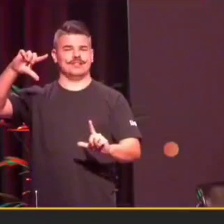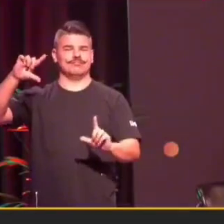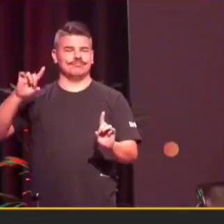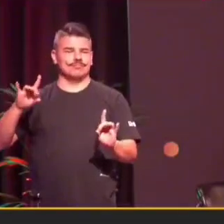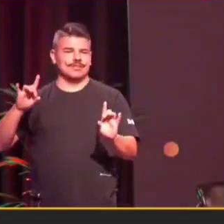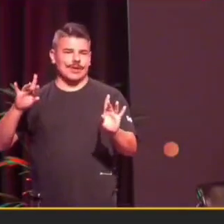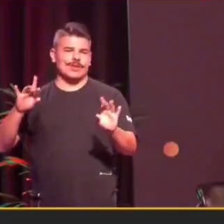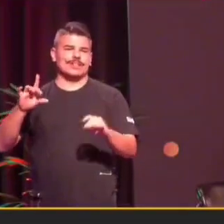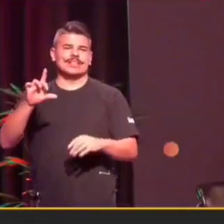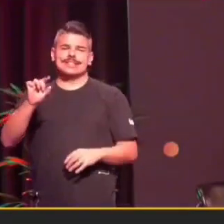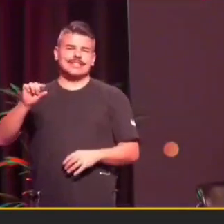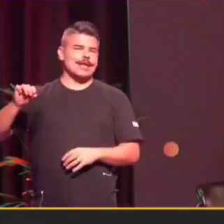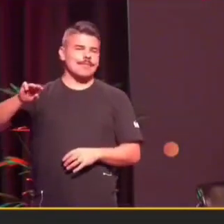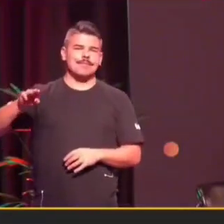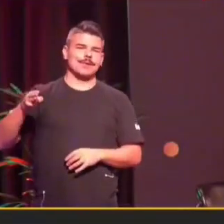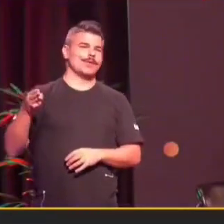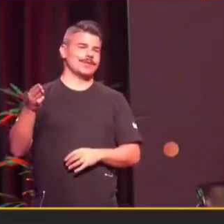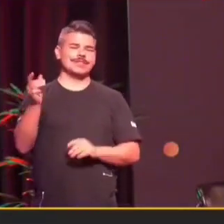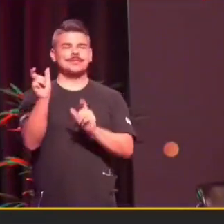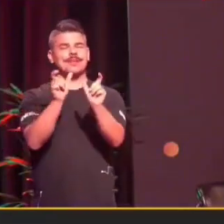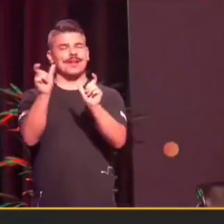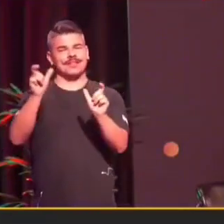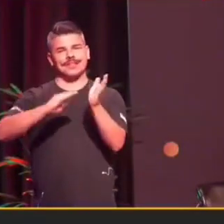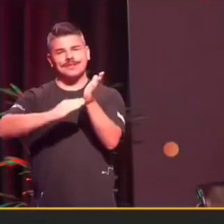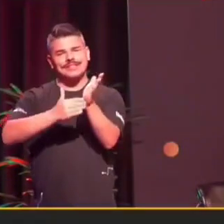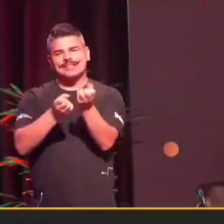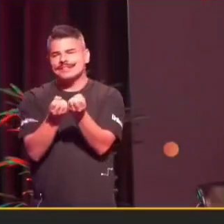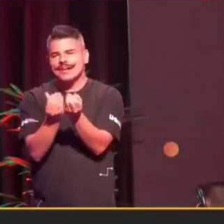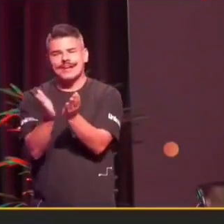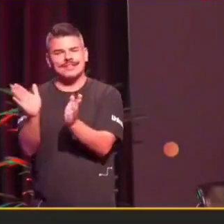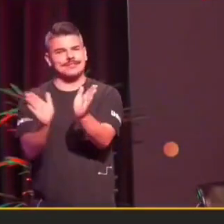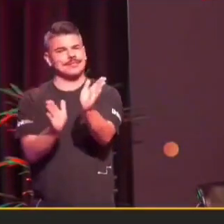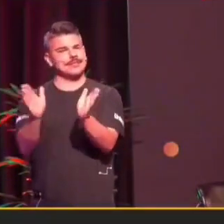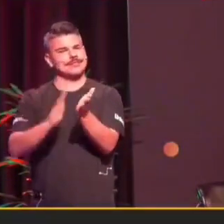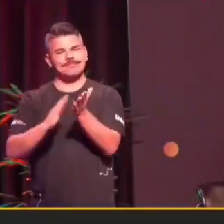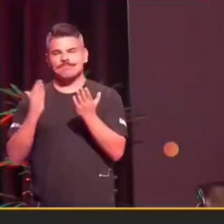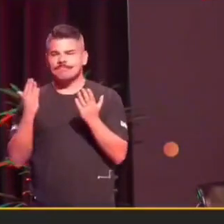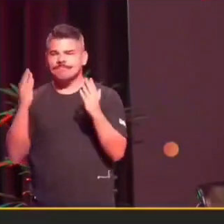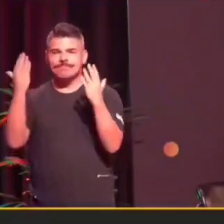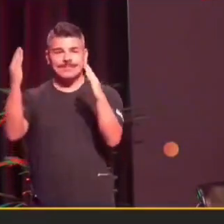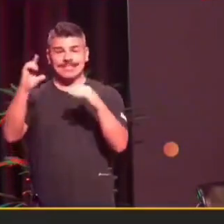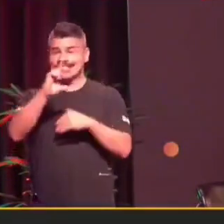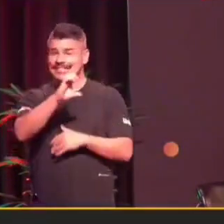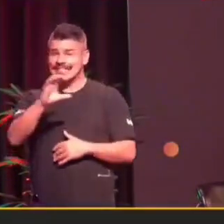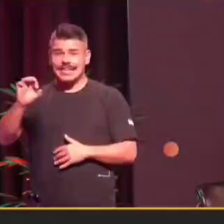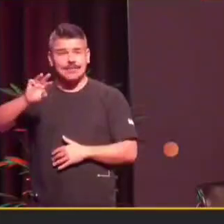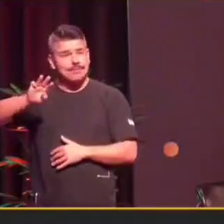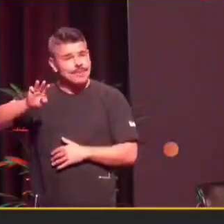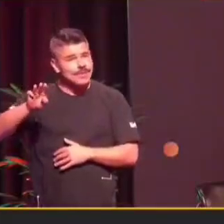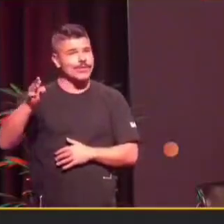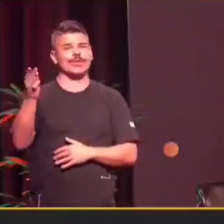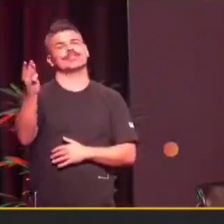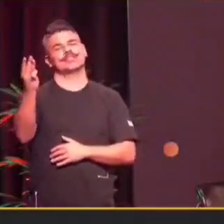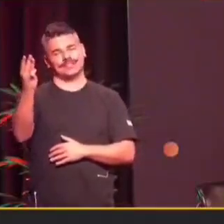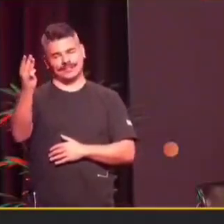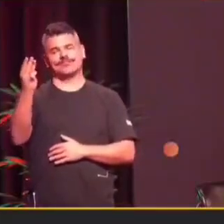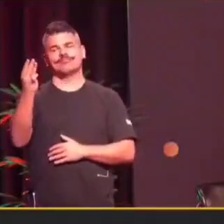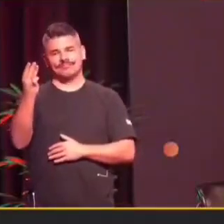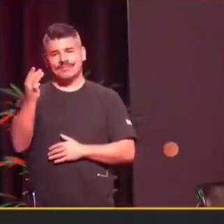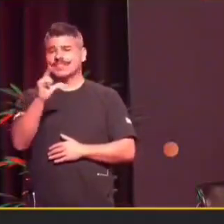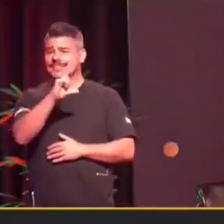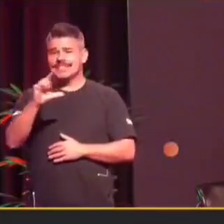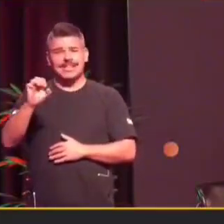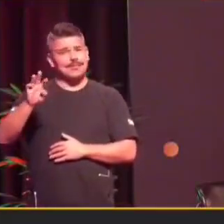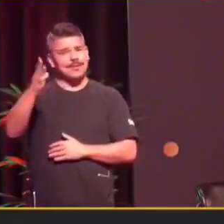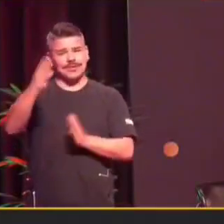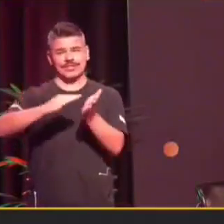organizações, leve acessibilidade e enxergue o valor. 100 milhões de palavras traduzidas. Quando a gente olha esses